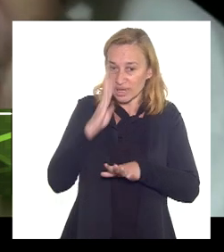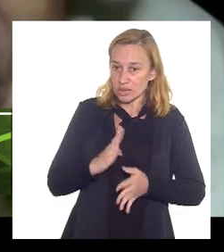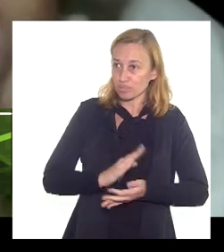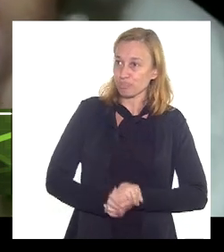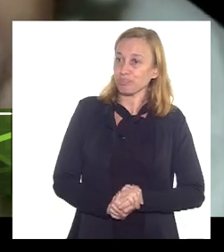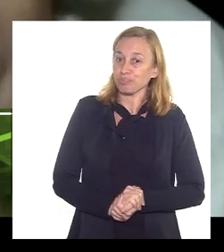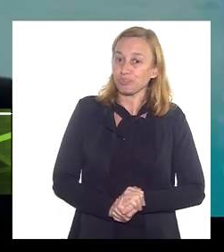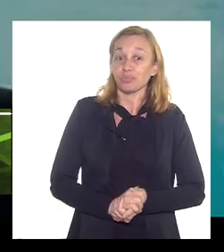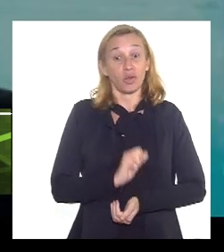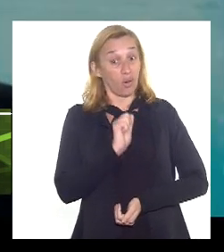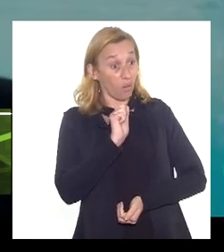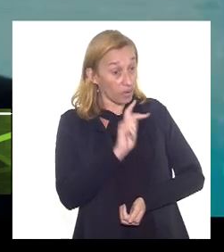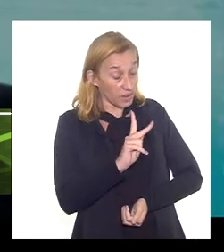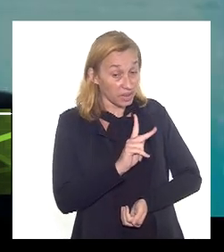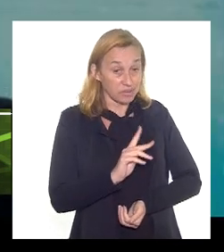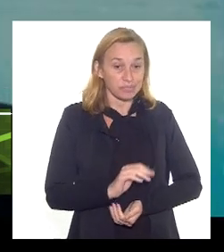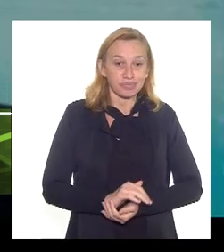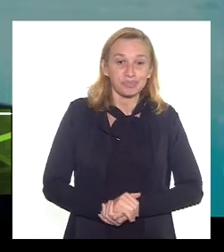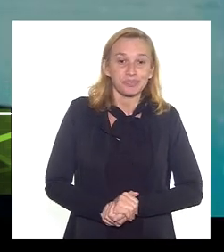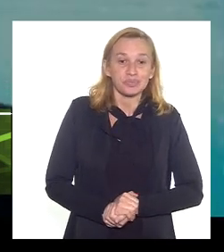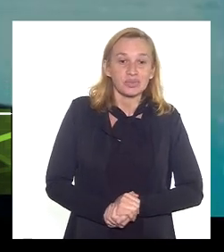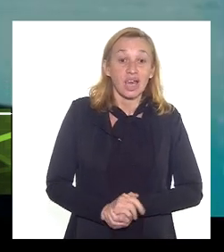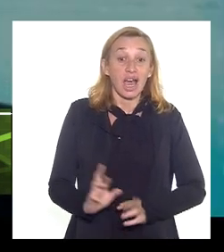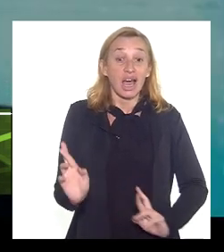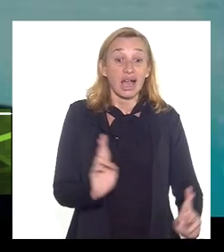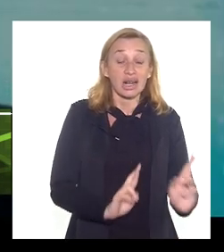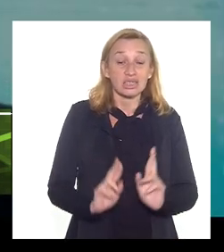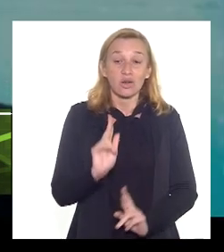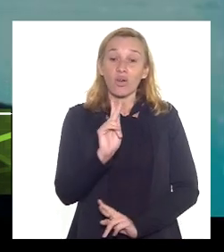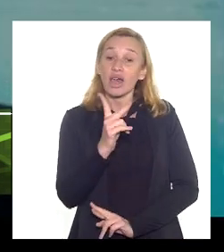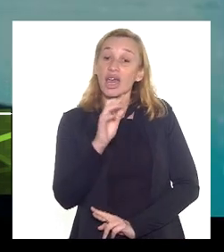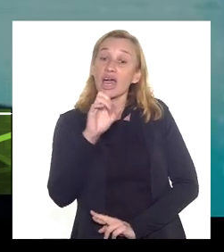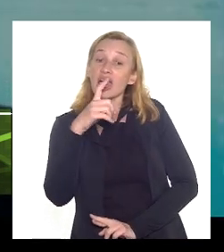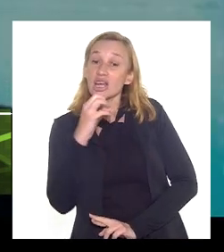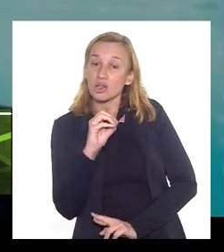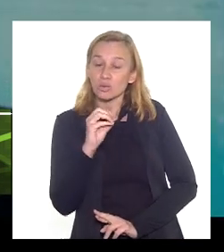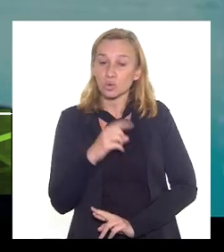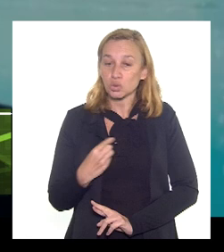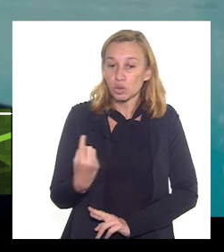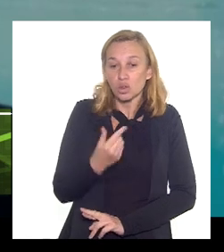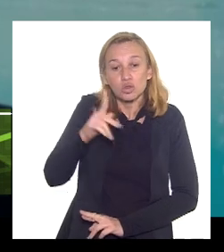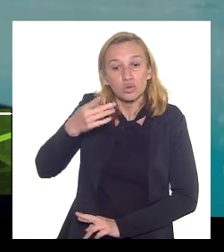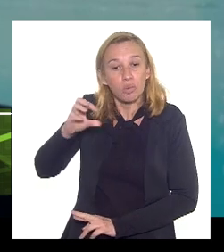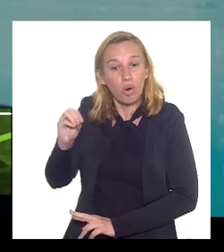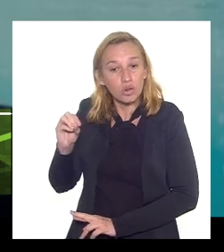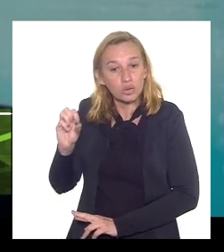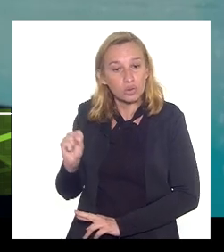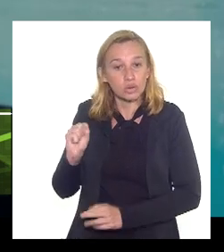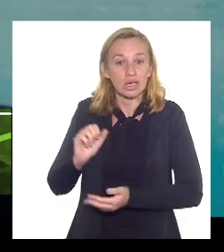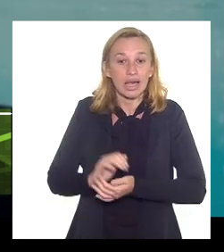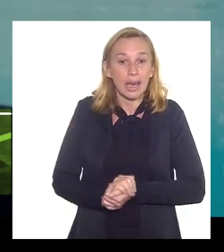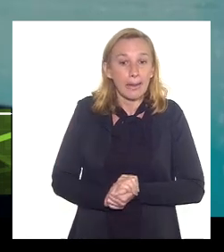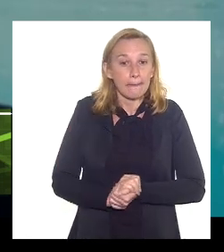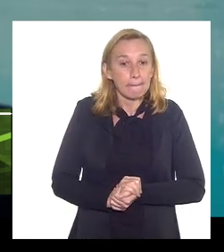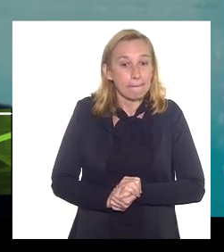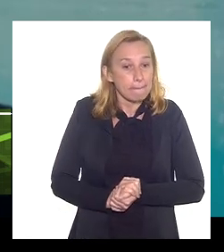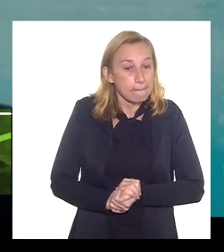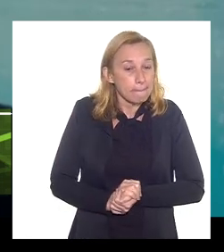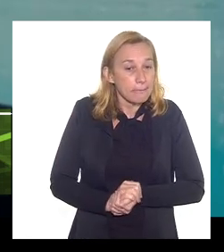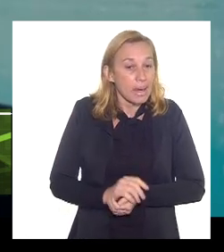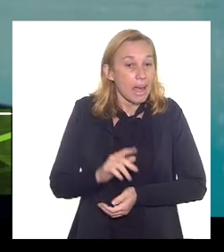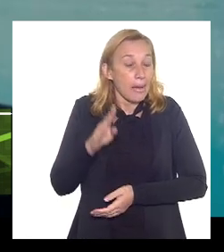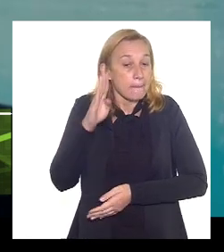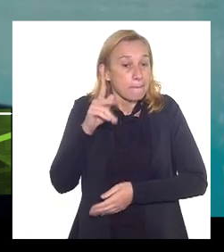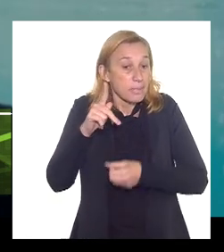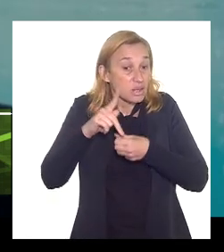ok assim em relação ao hélio os nossos poços da Petrobras